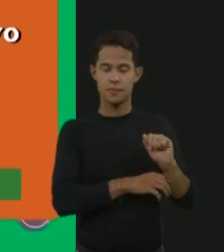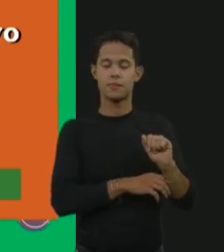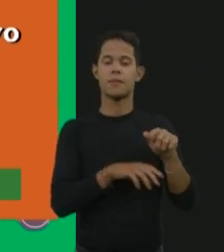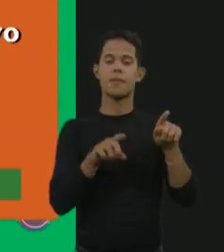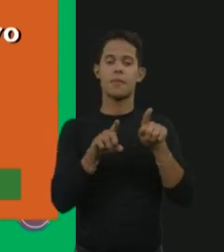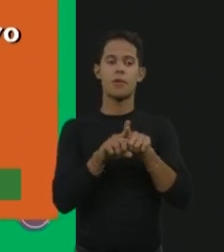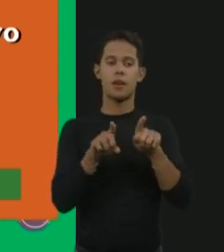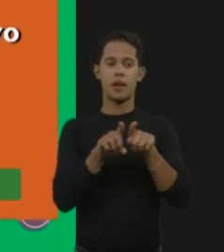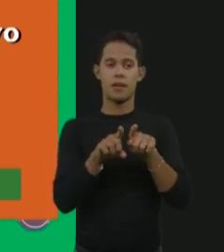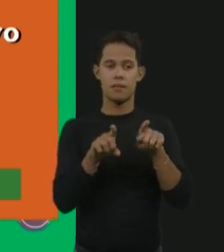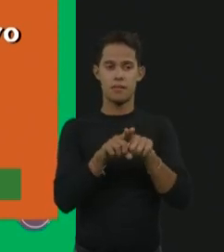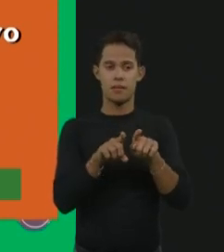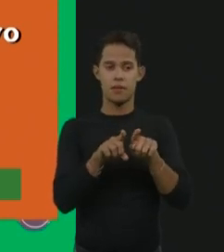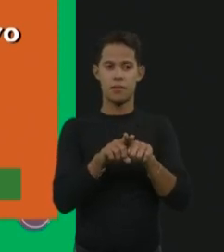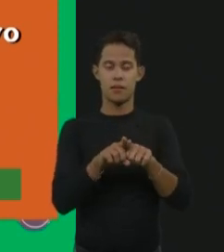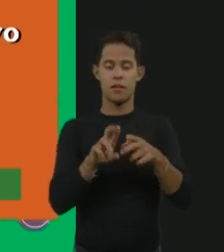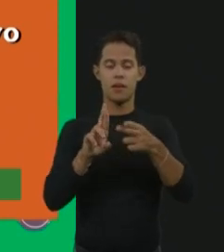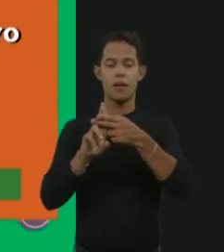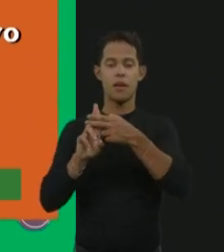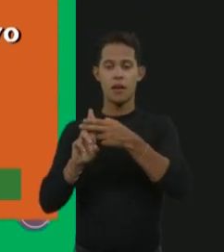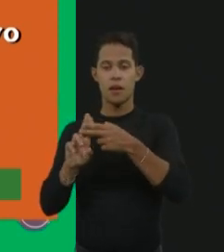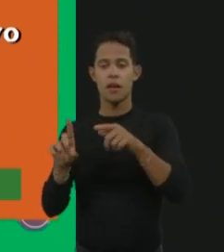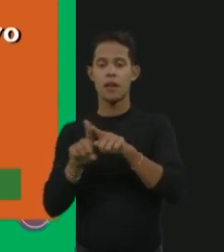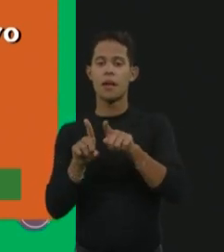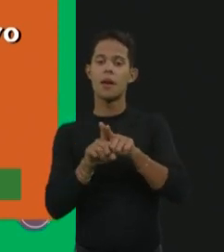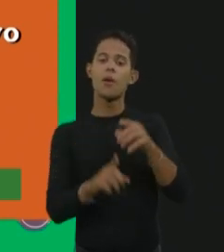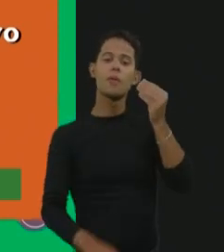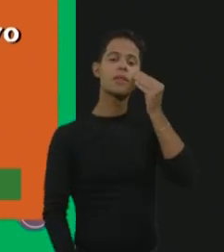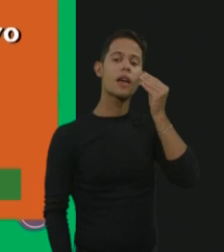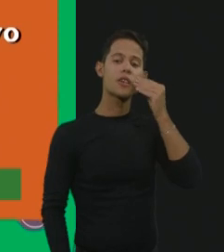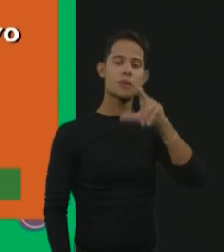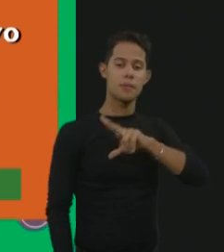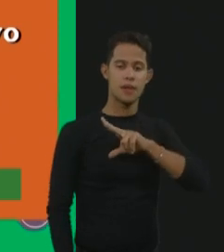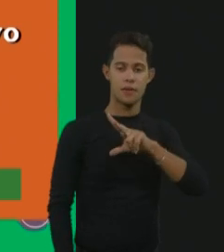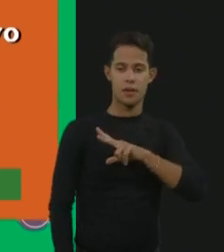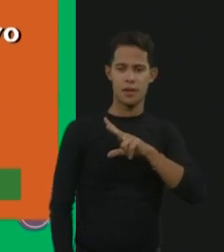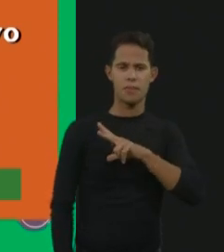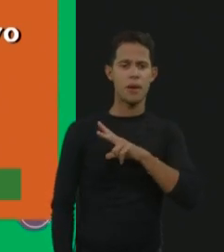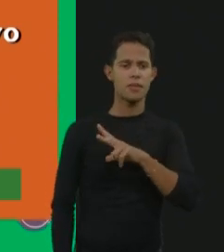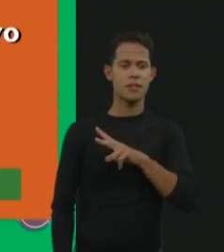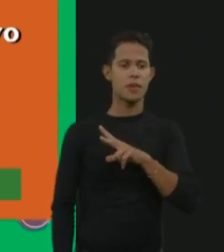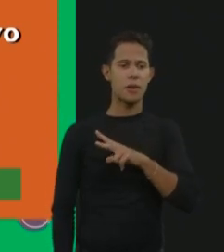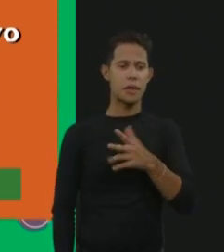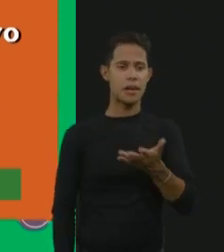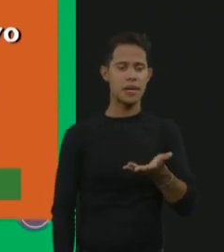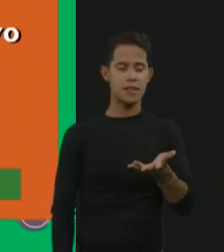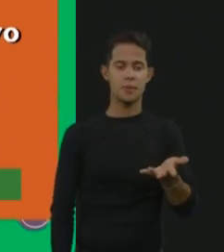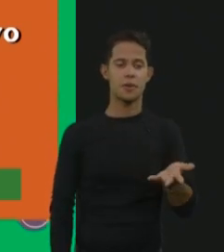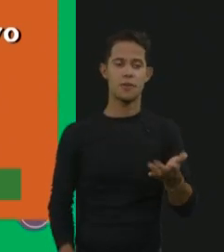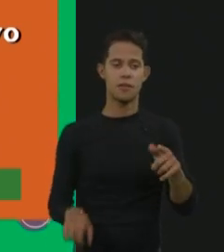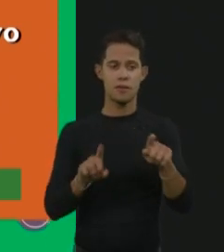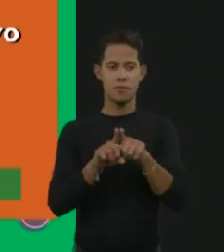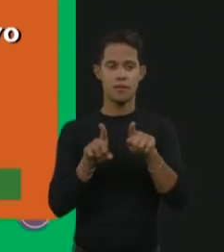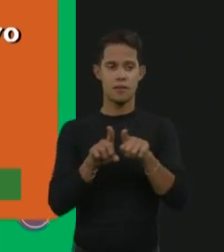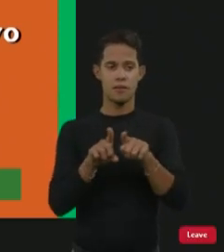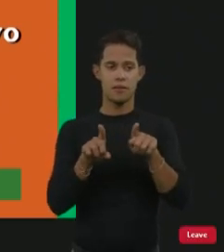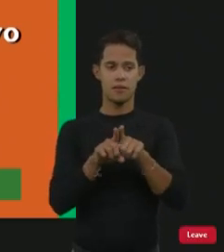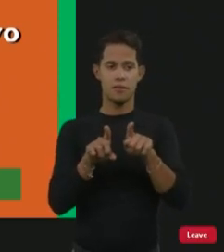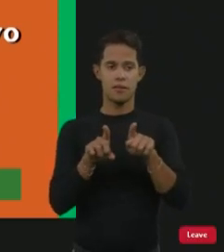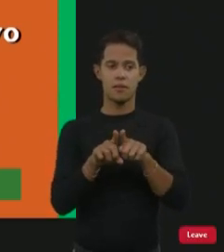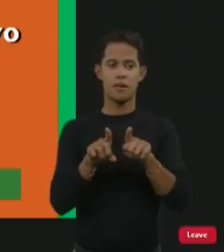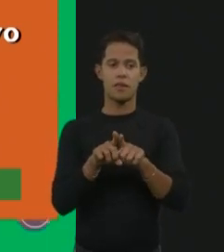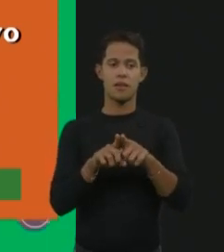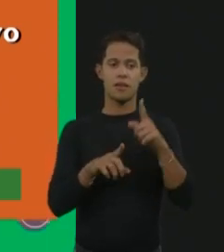no teste do pezinho pelo SUS, tem o teste privado também, e também são doenças que, clinicamente, é difícil a gente